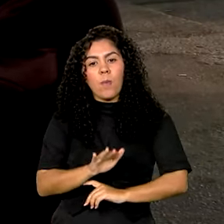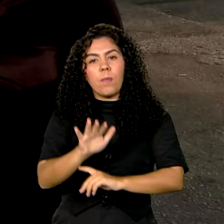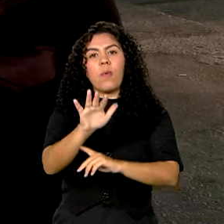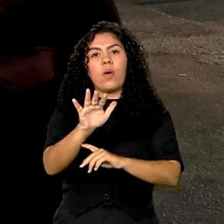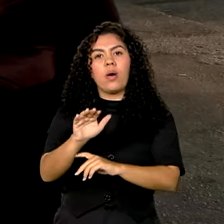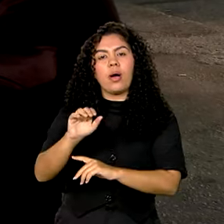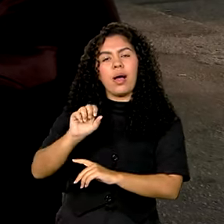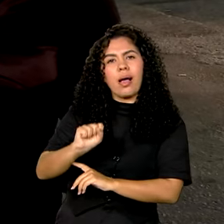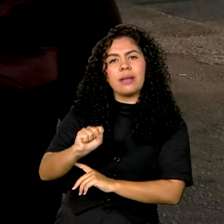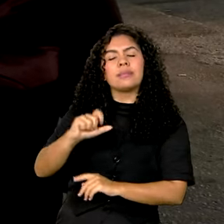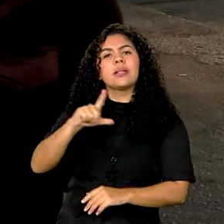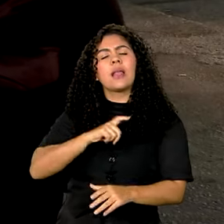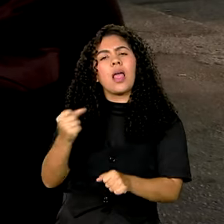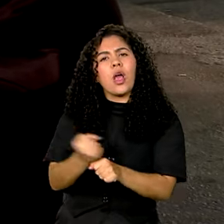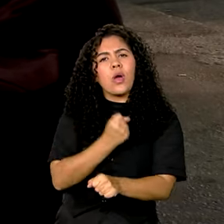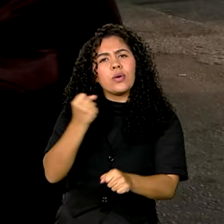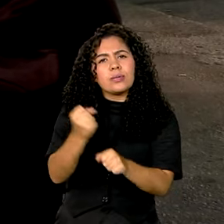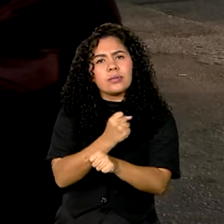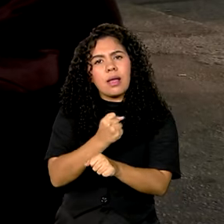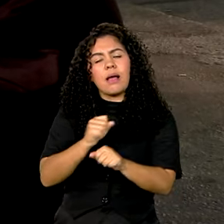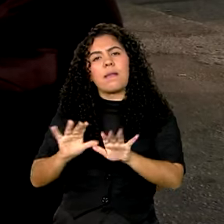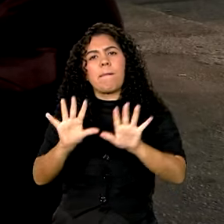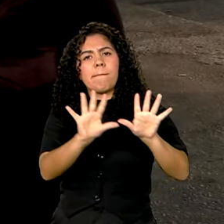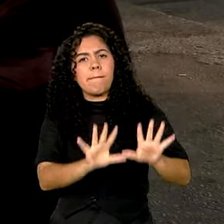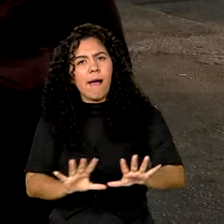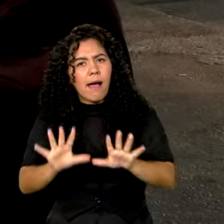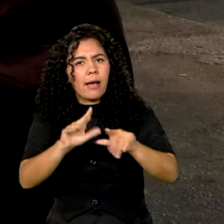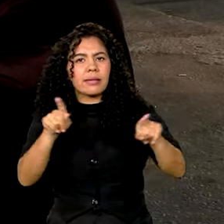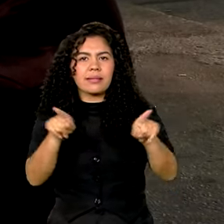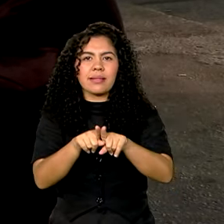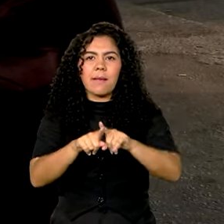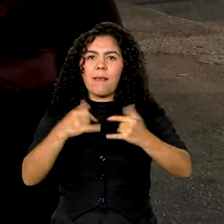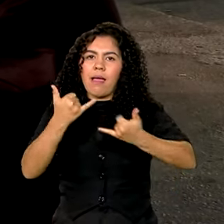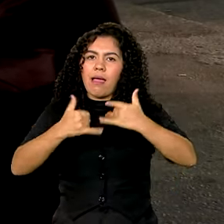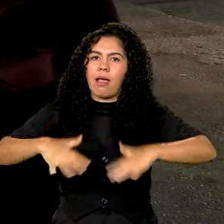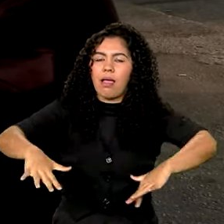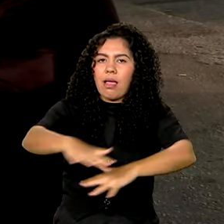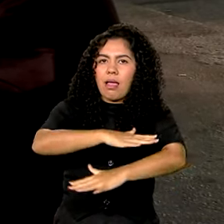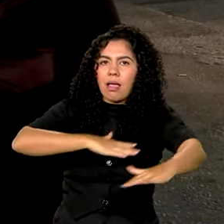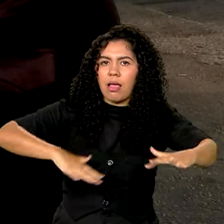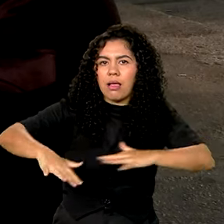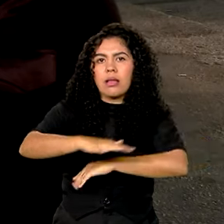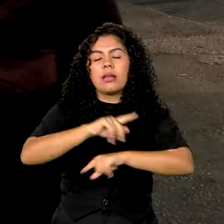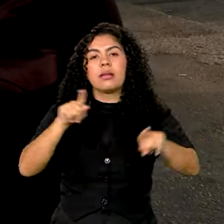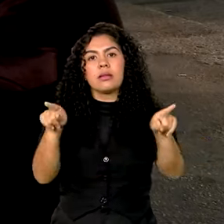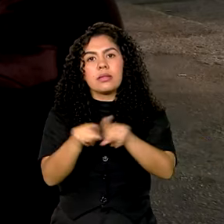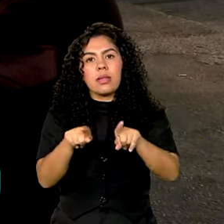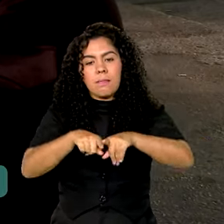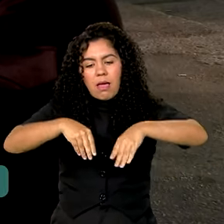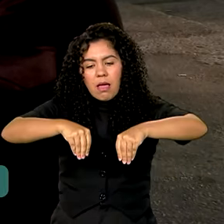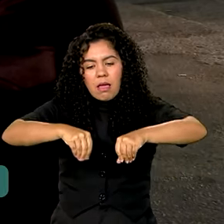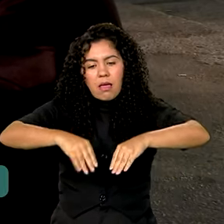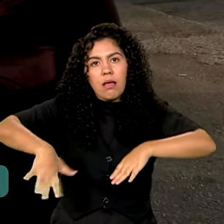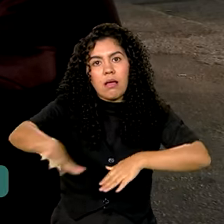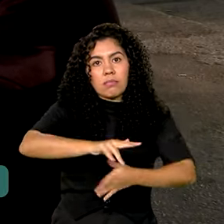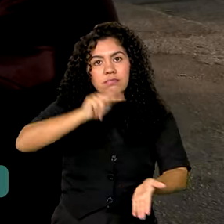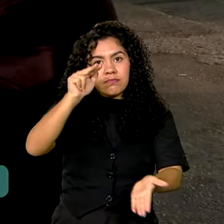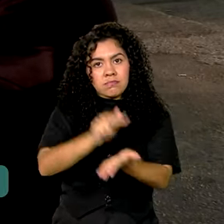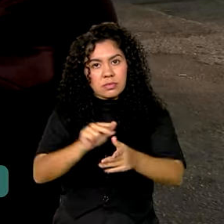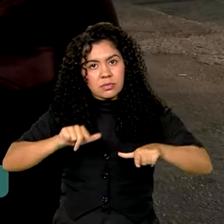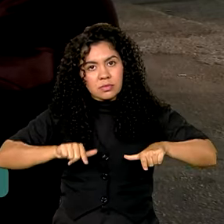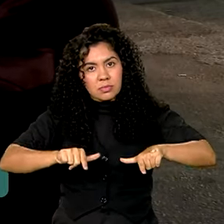cidade, com a construção de parque linear, praça e regularização fundiária, além de um